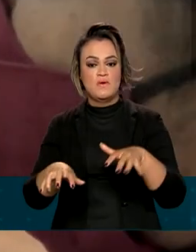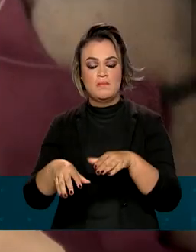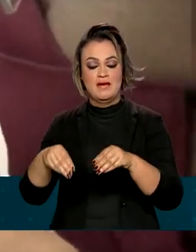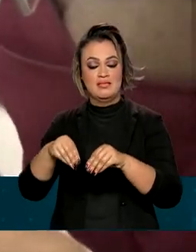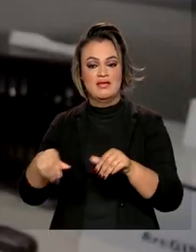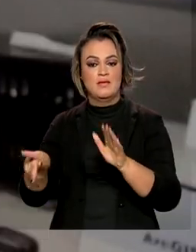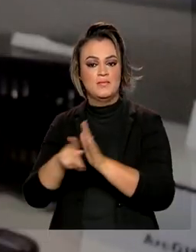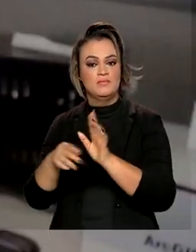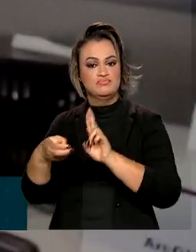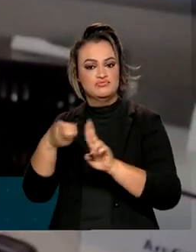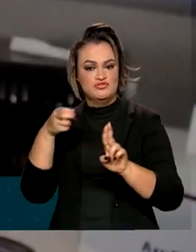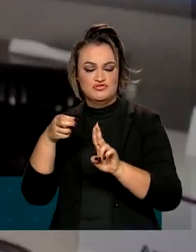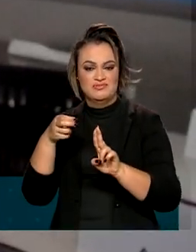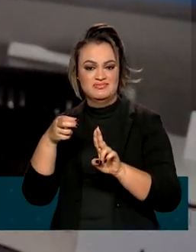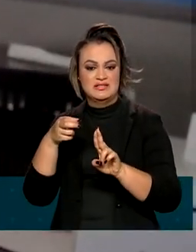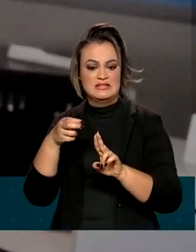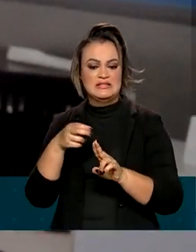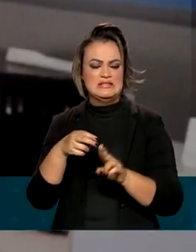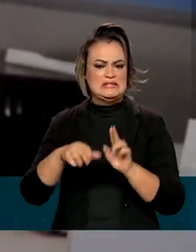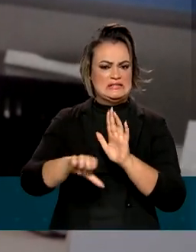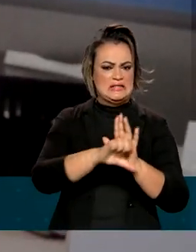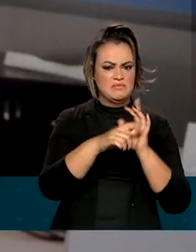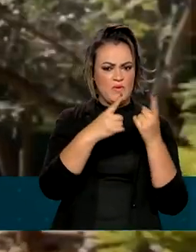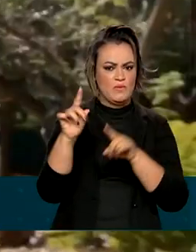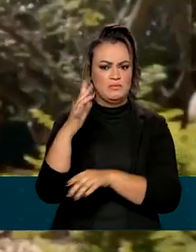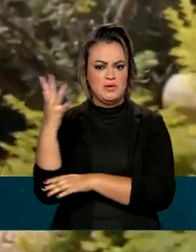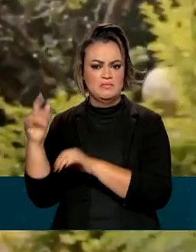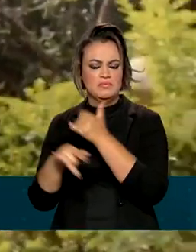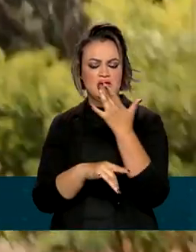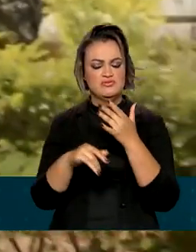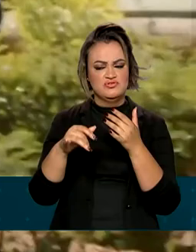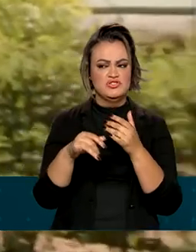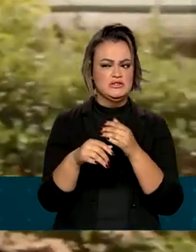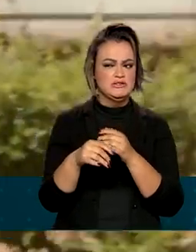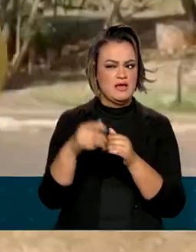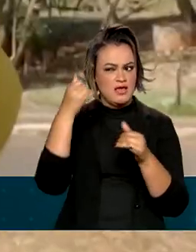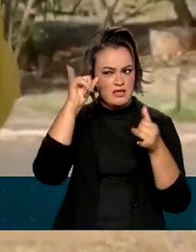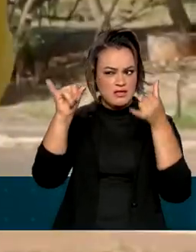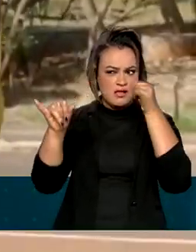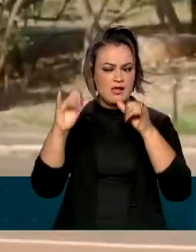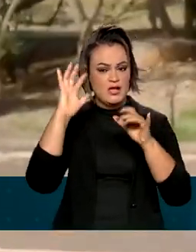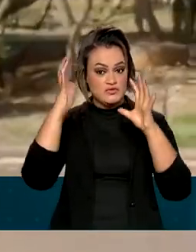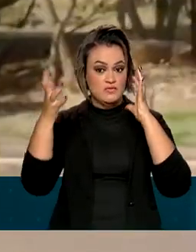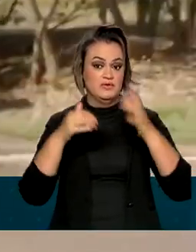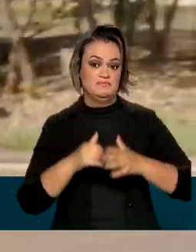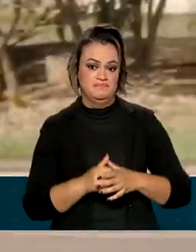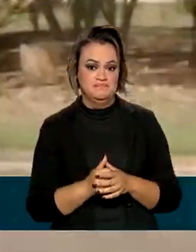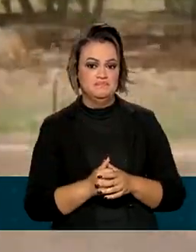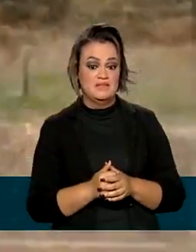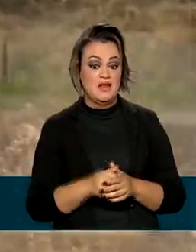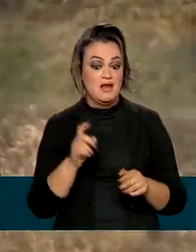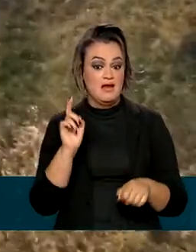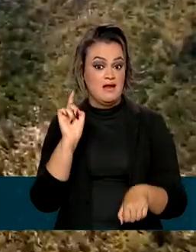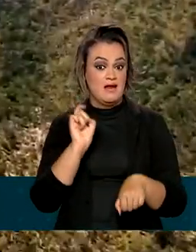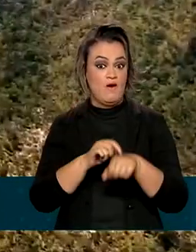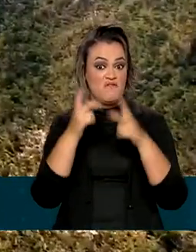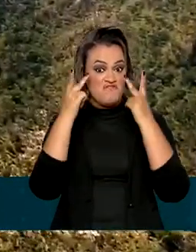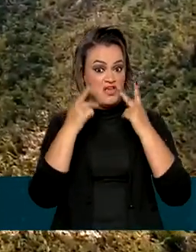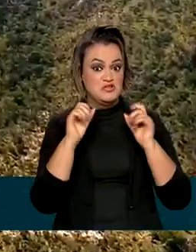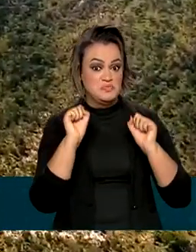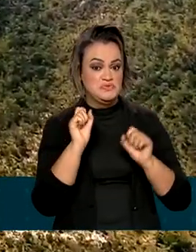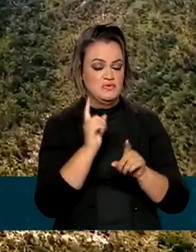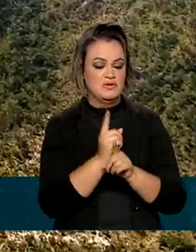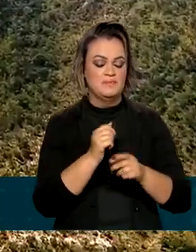indígenas e interromper crimes ambientais, enquanto eles ainda estão sendo praticados. Usar a tecnologia